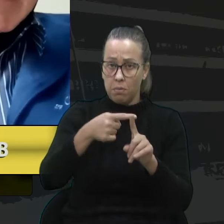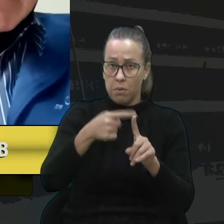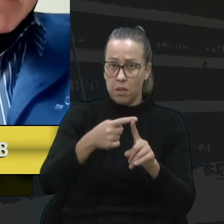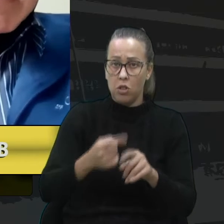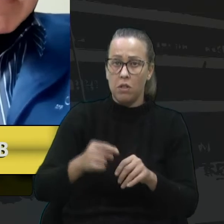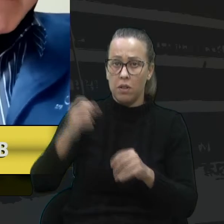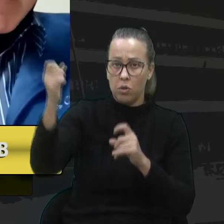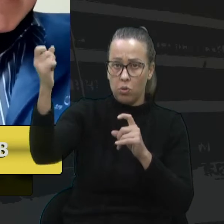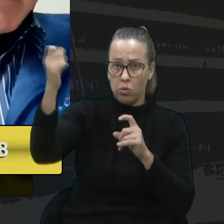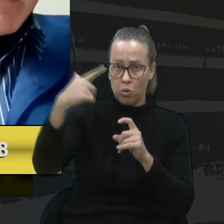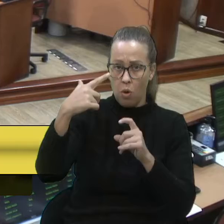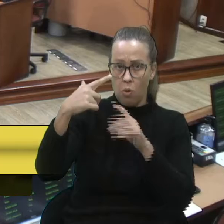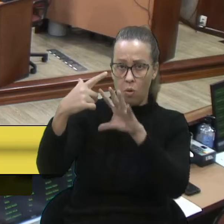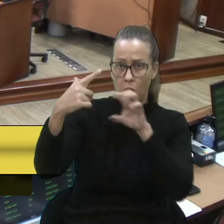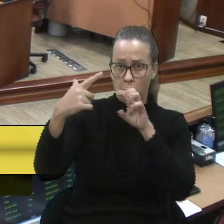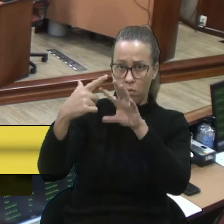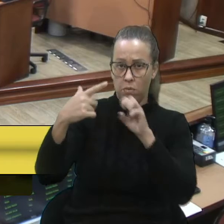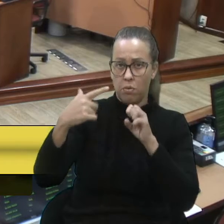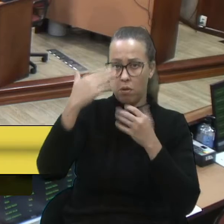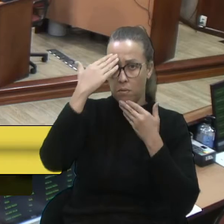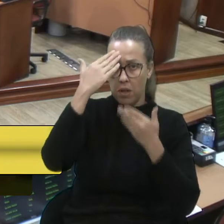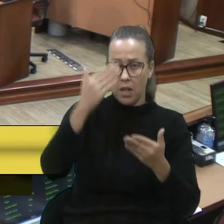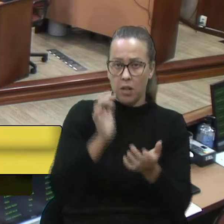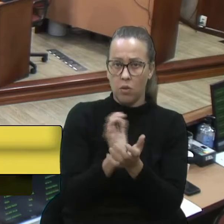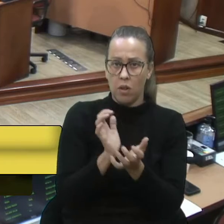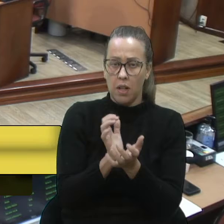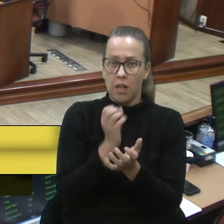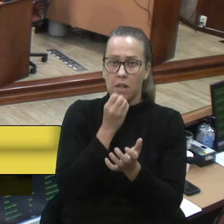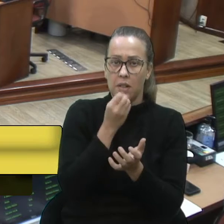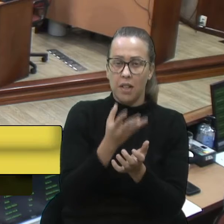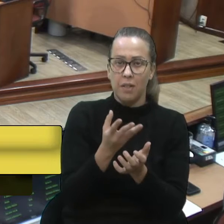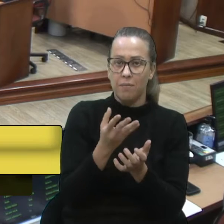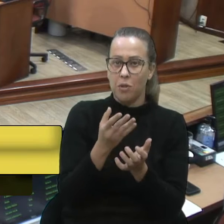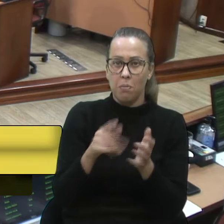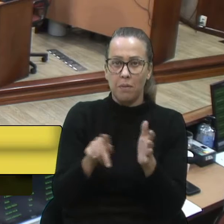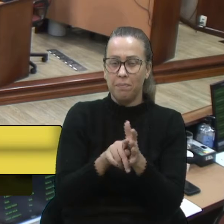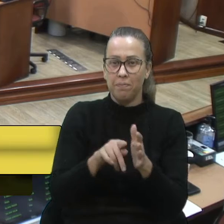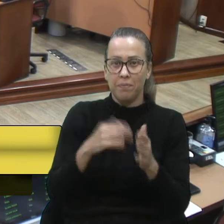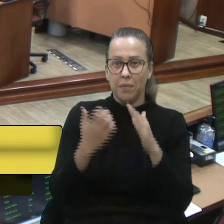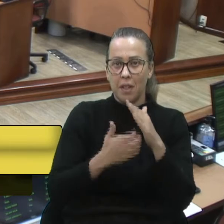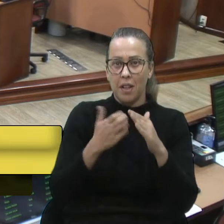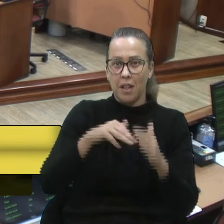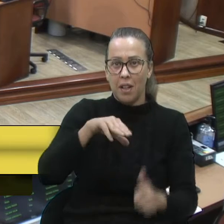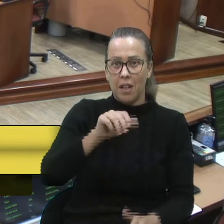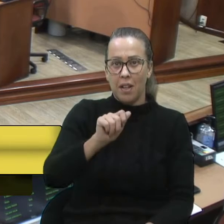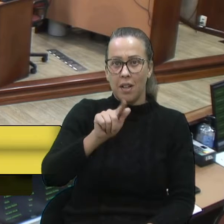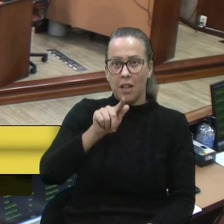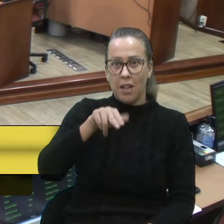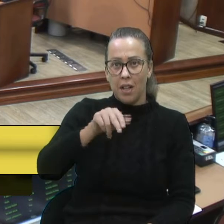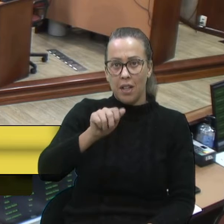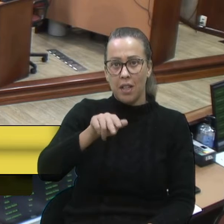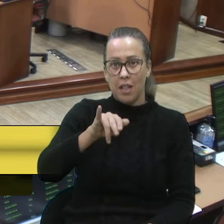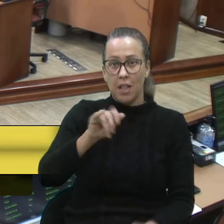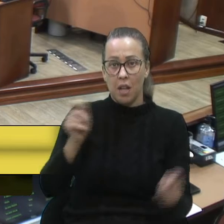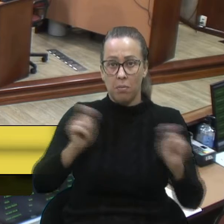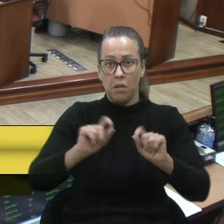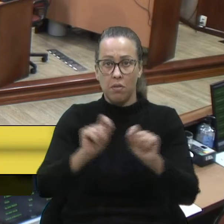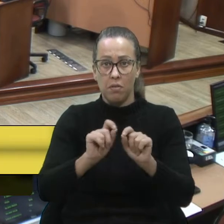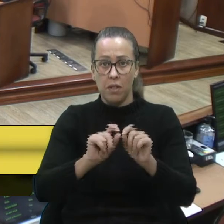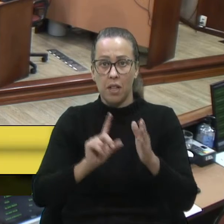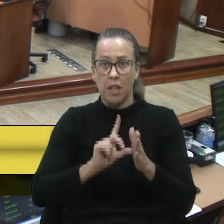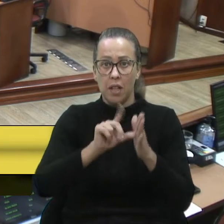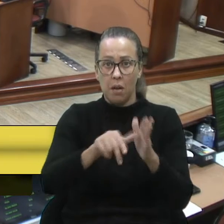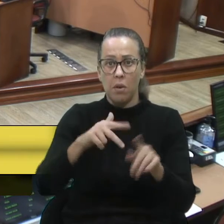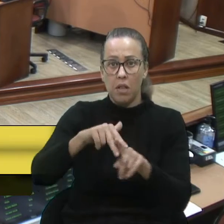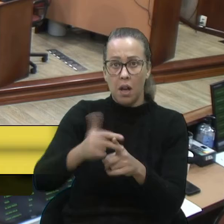Obrigado, Zé Obrigado, nobre colega. É, e que bom que a empresa Magnani pode ser uma das empresas que possa fazer para que depois a